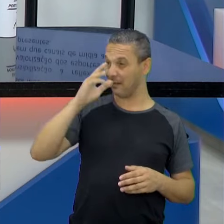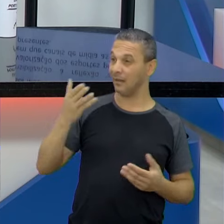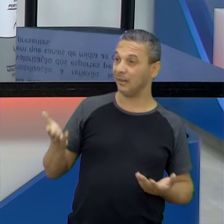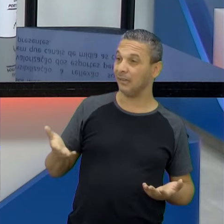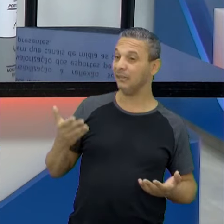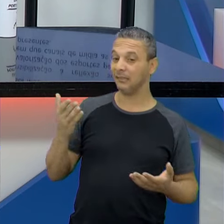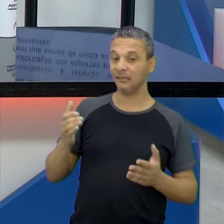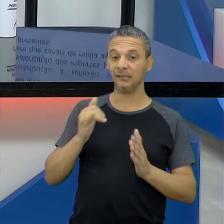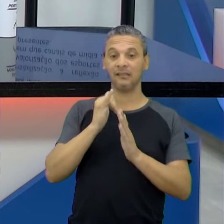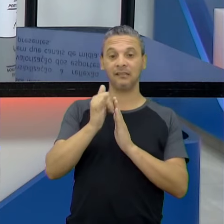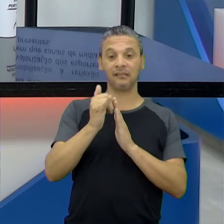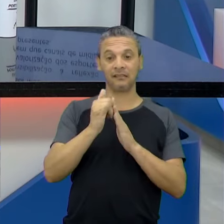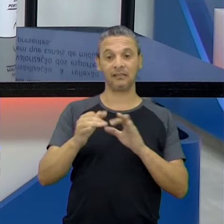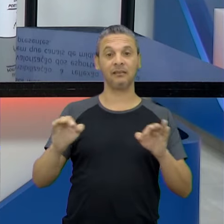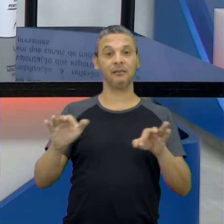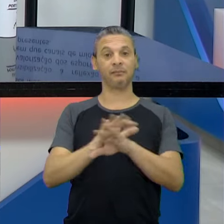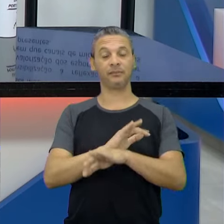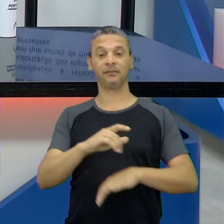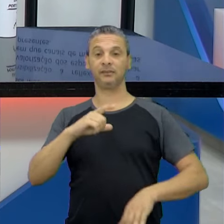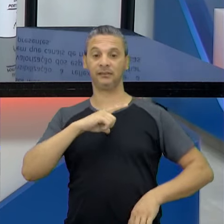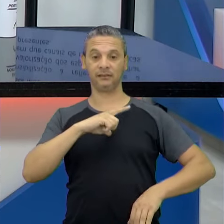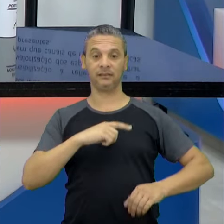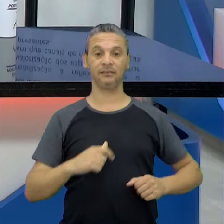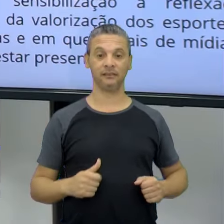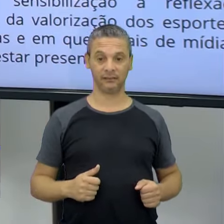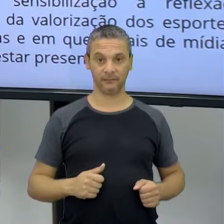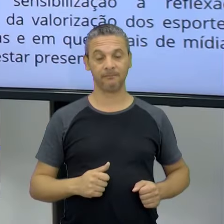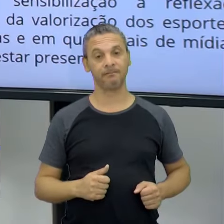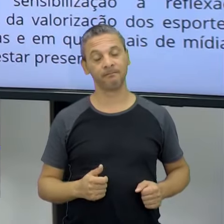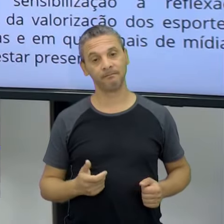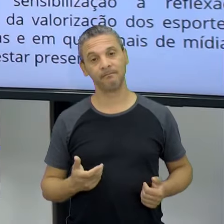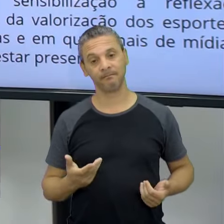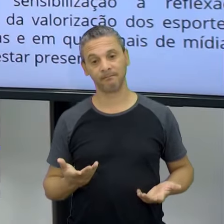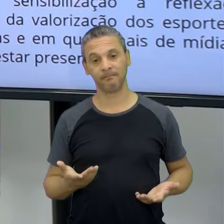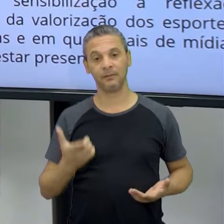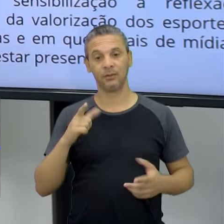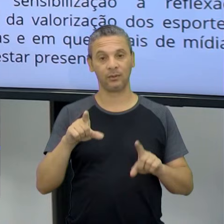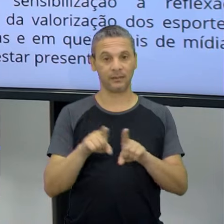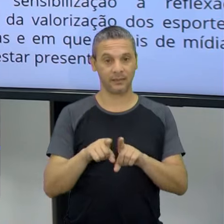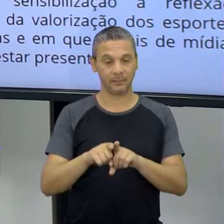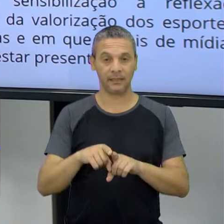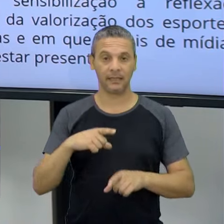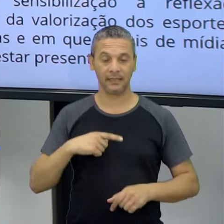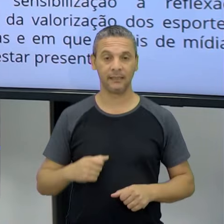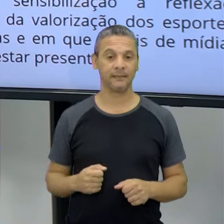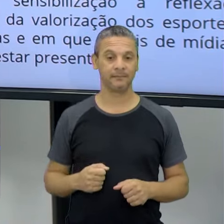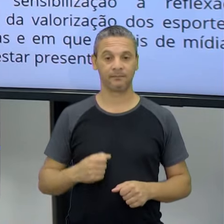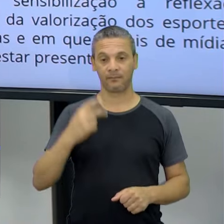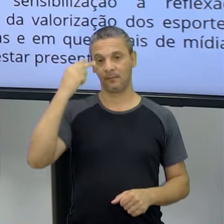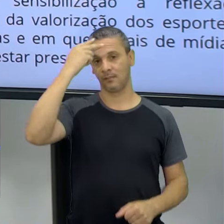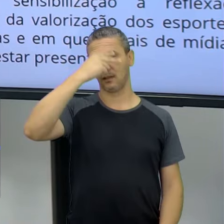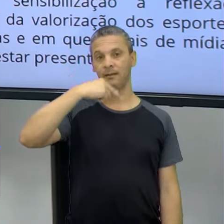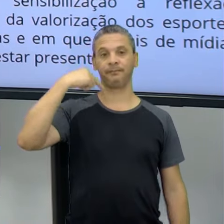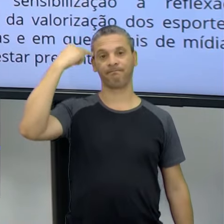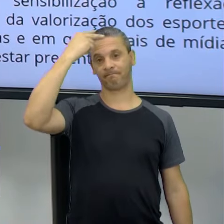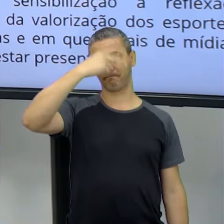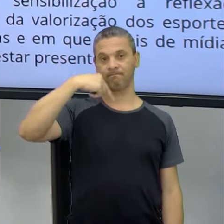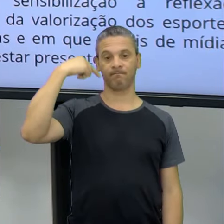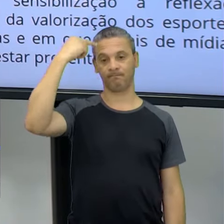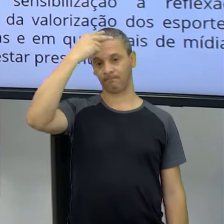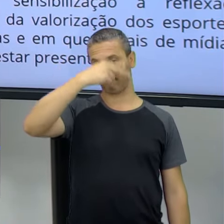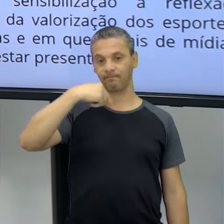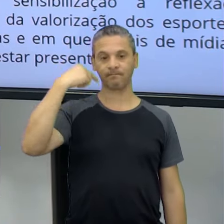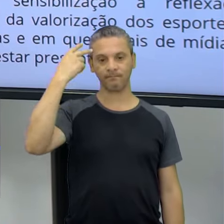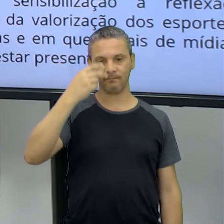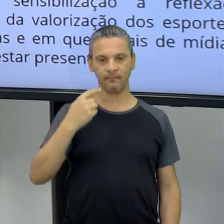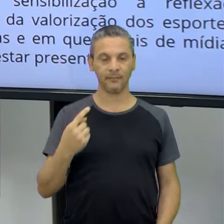estava com a crônica na mão. Então, mas assim... Mas tem uma outra coisa, né? Tipo, foram duas horas, só que tem